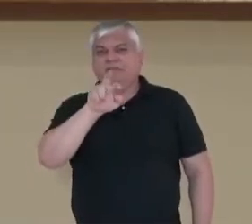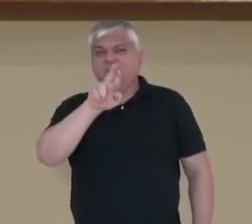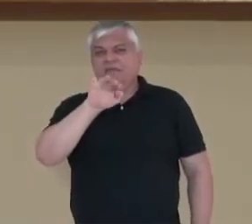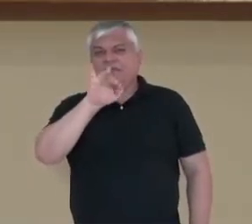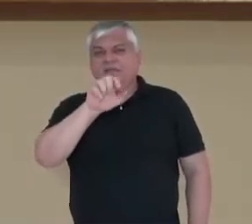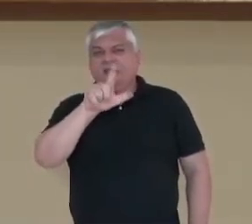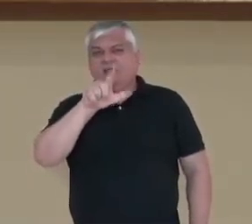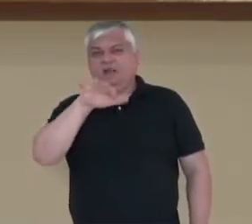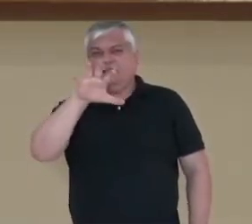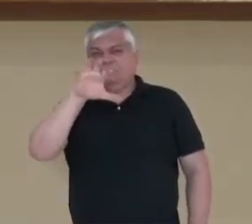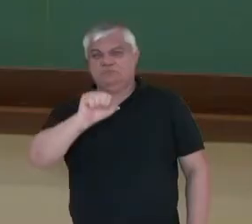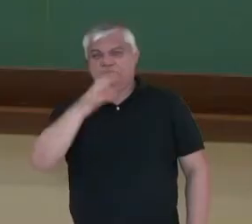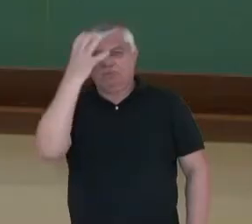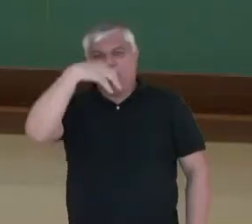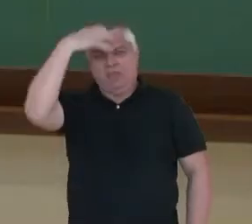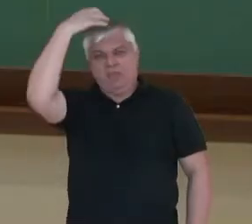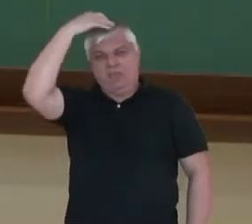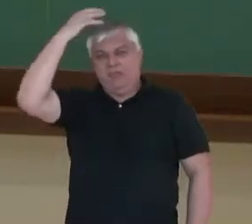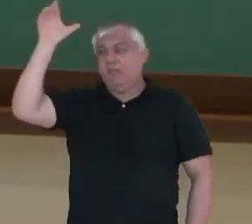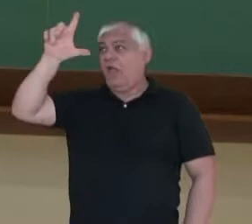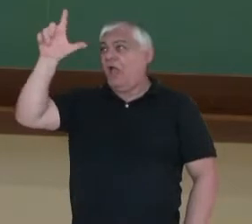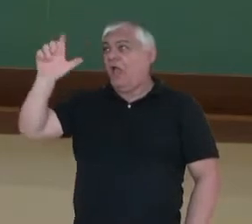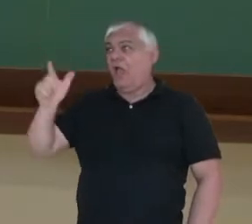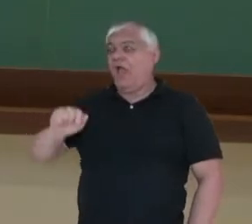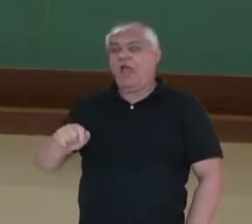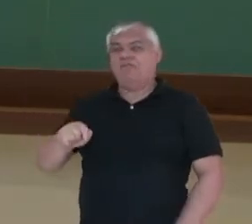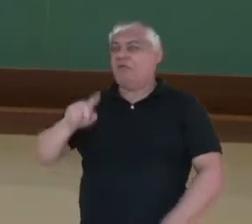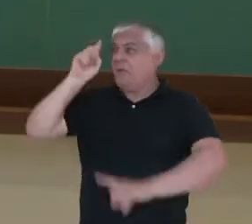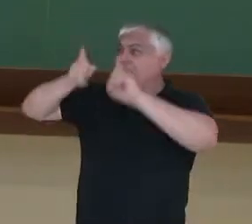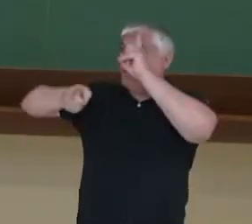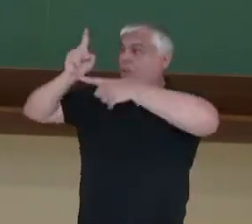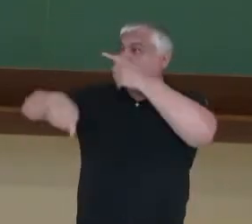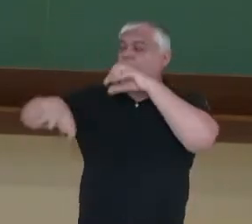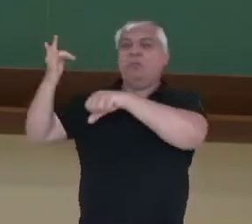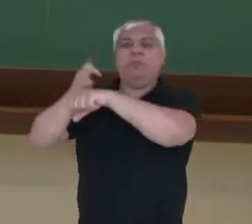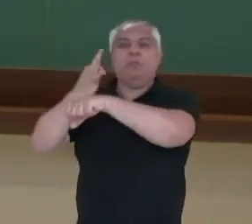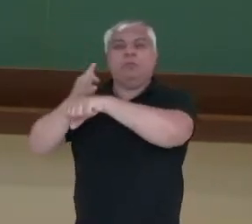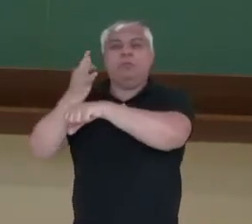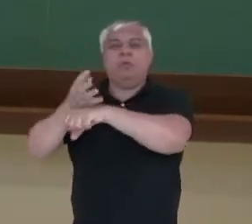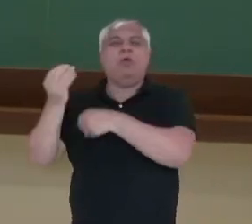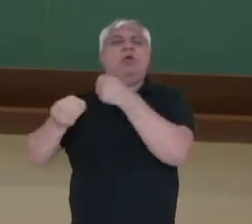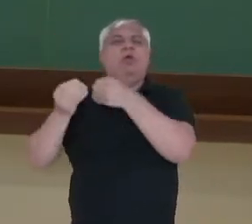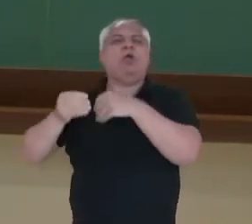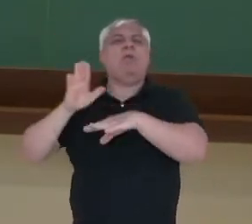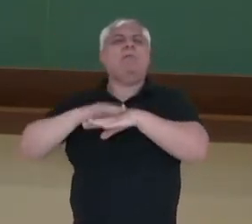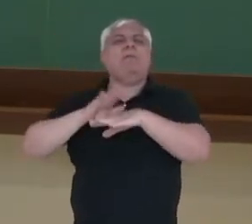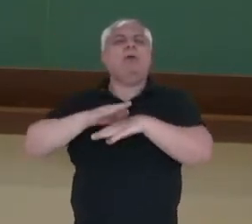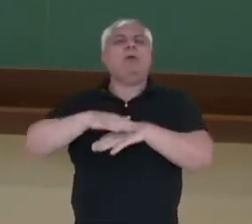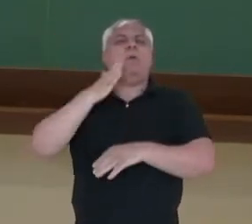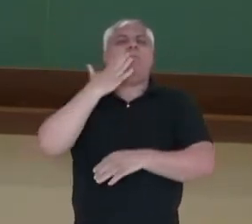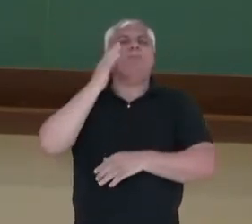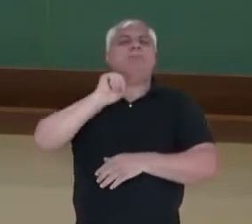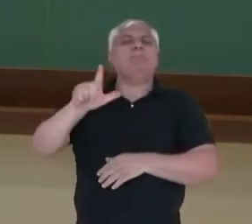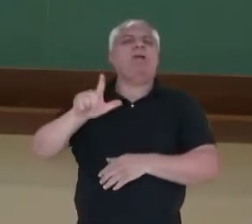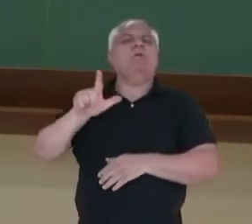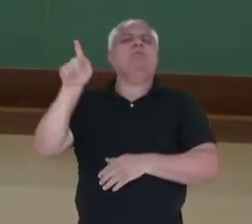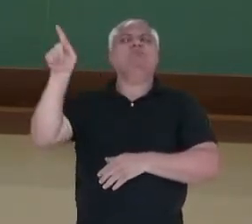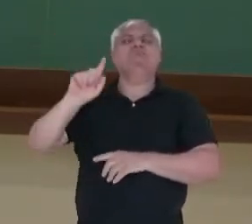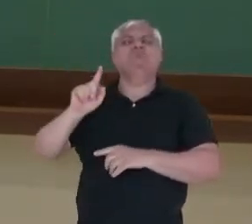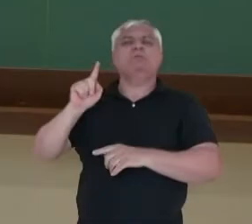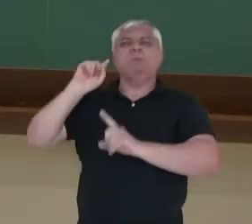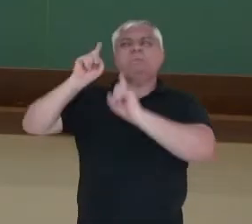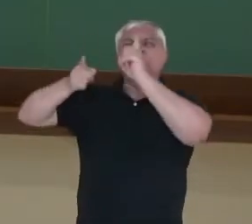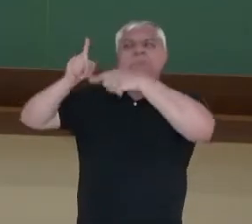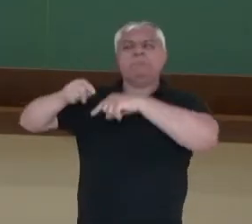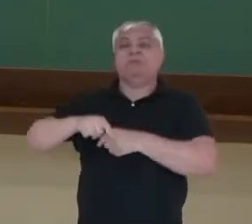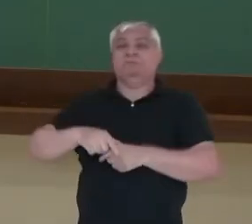resistência africana e como foi a atuação dos belgas. Eu sou a professora Bárbara Furquim e vou acompanhar